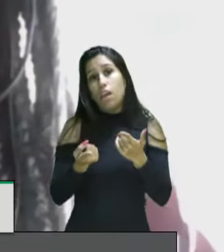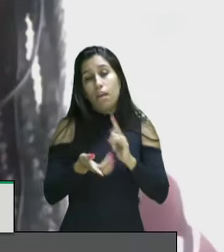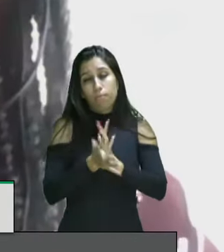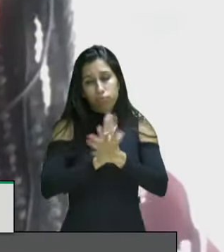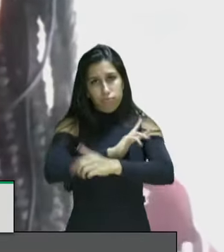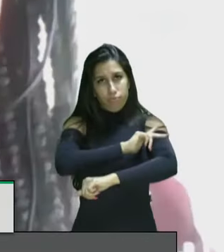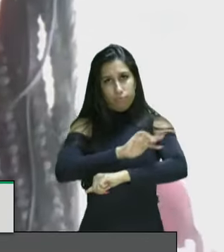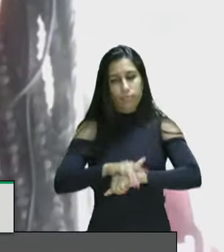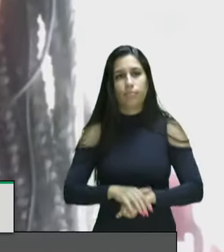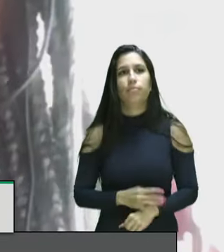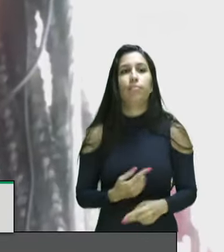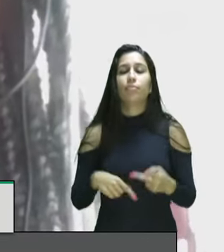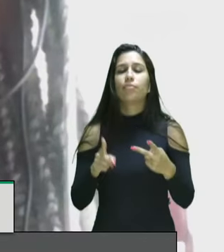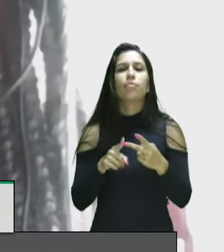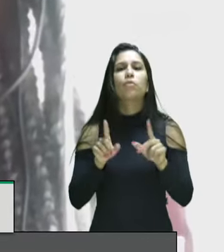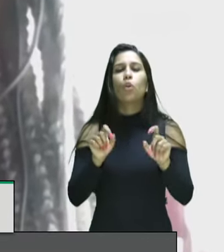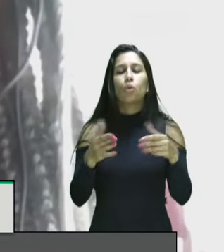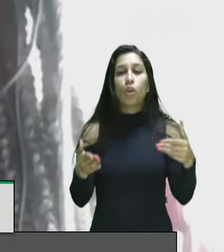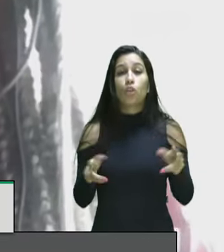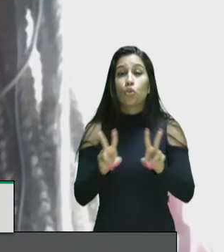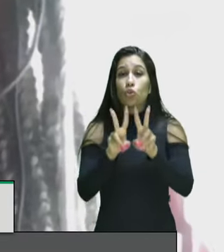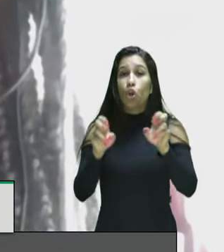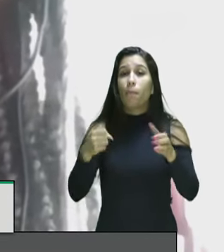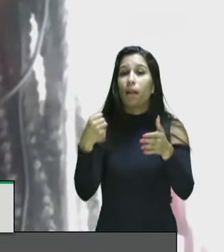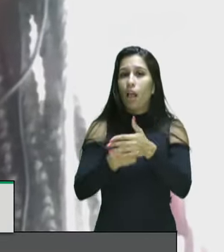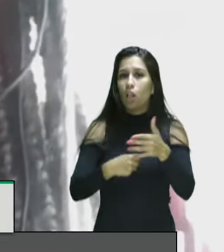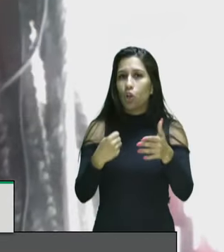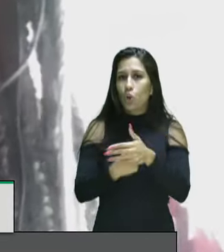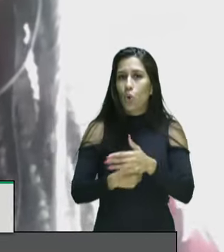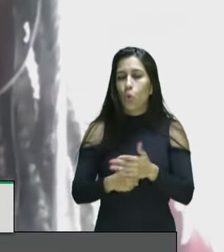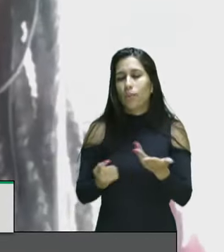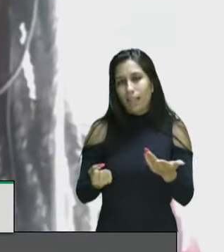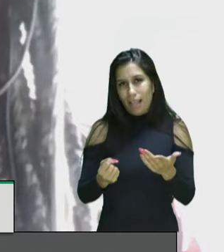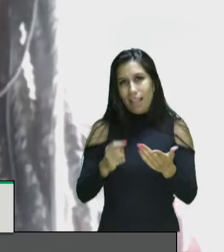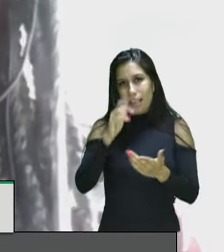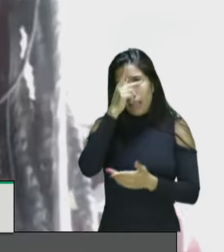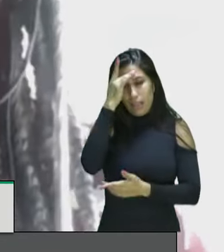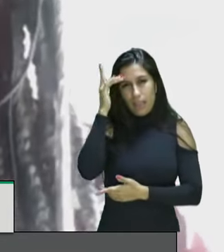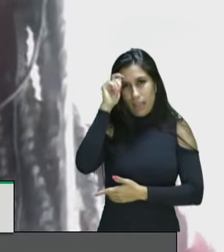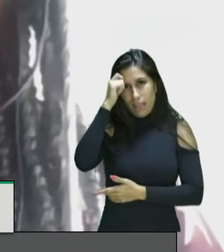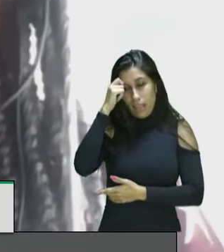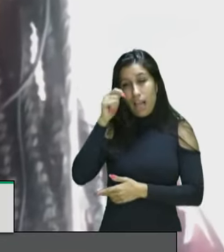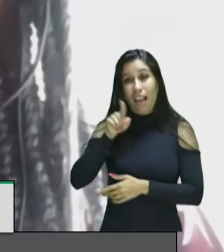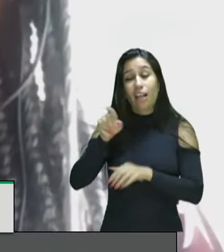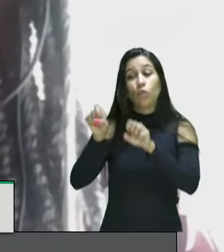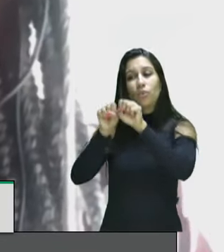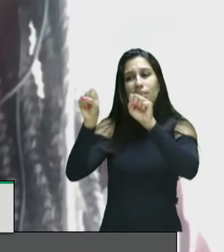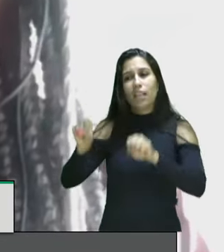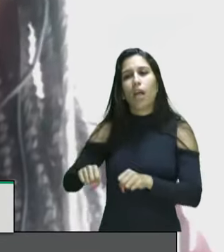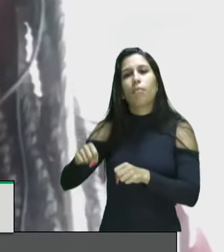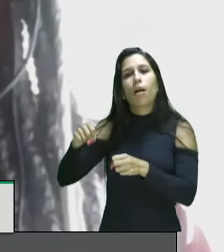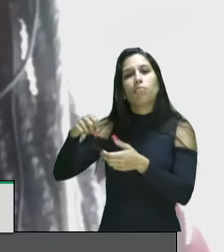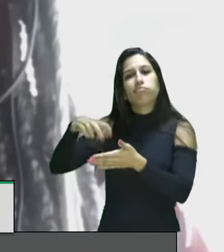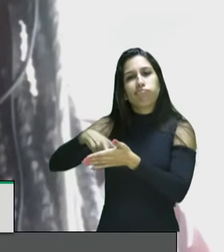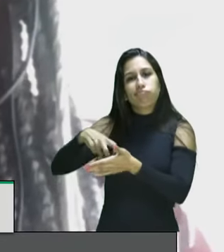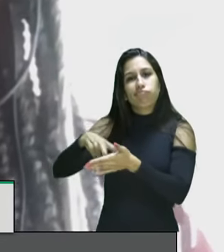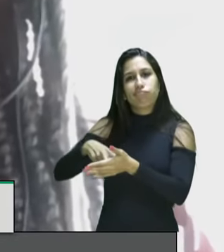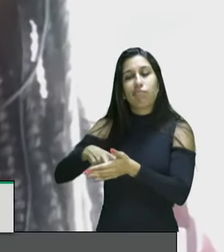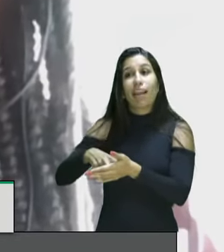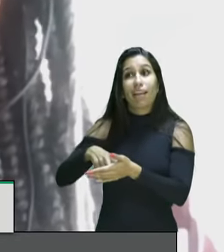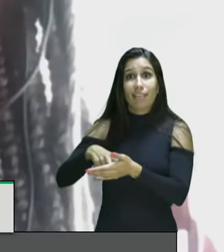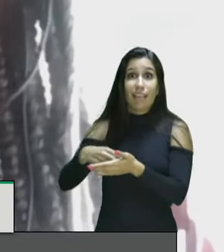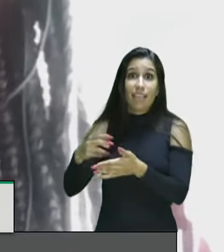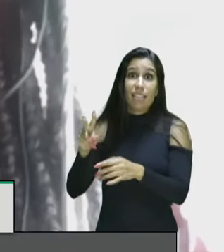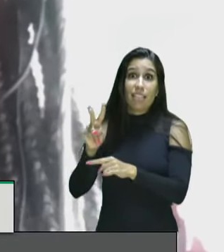diretamente à luta negra que são aquelas relacionadas ao sistema prisional e à segurança pública considerando que são os negros a maior